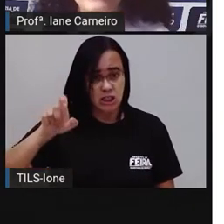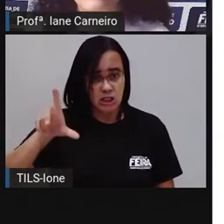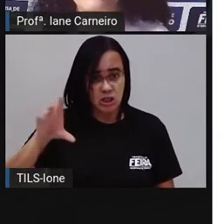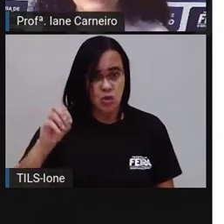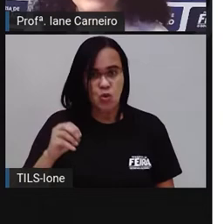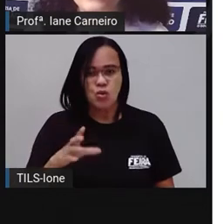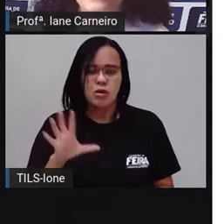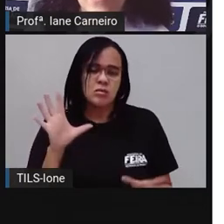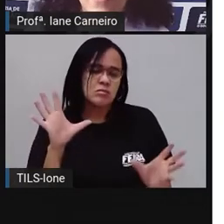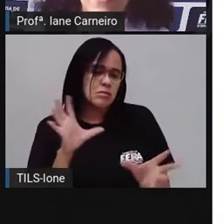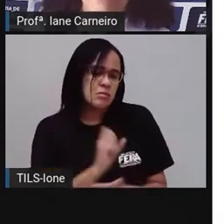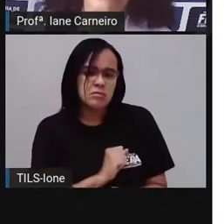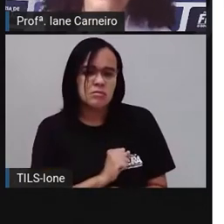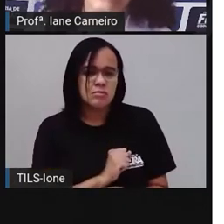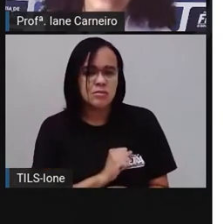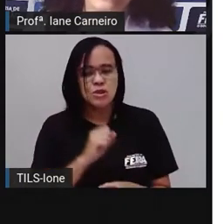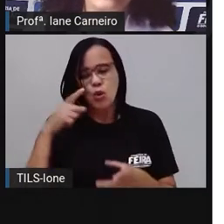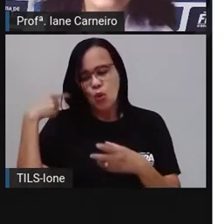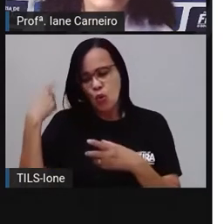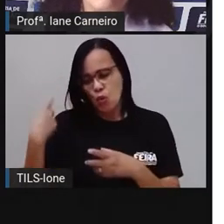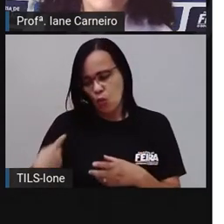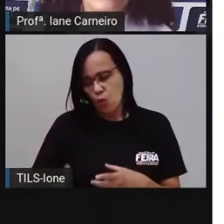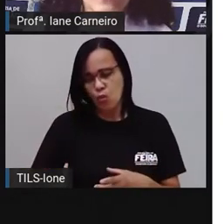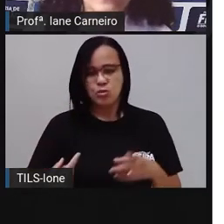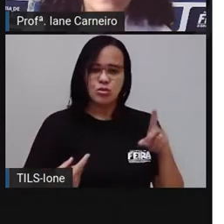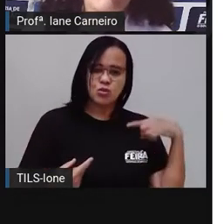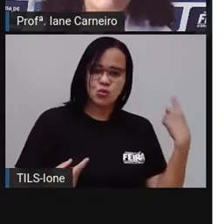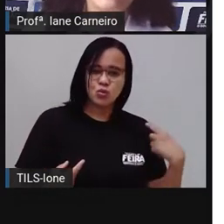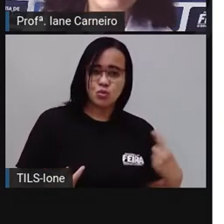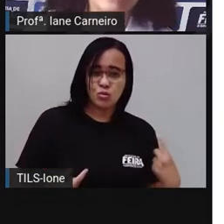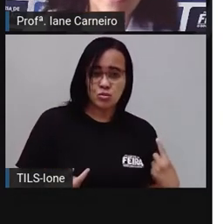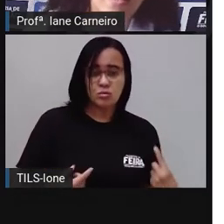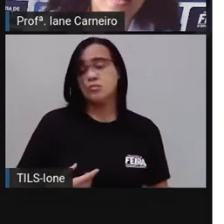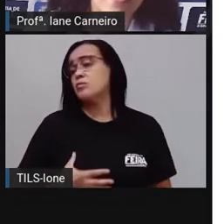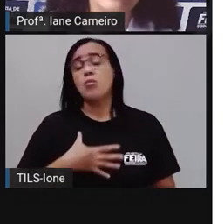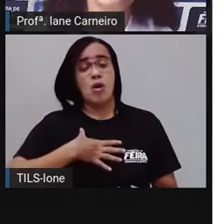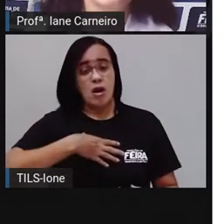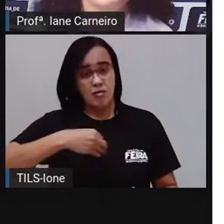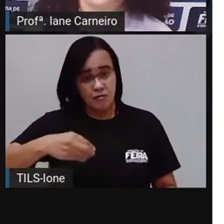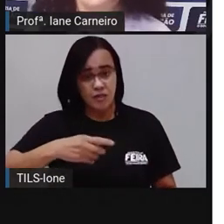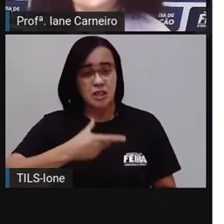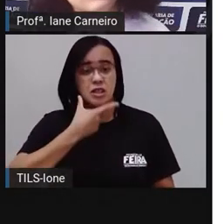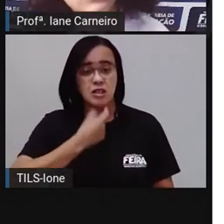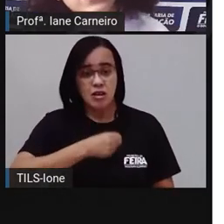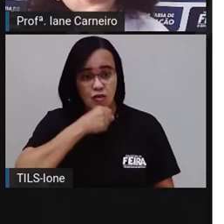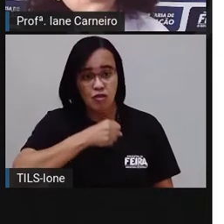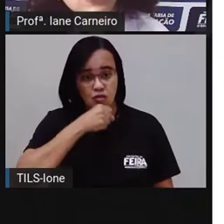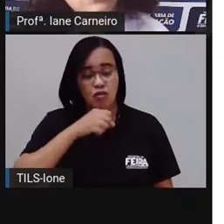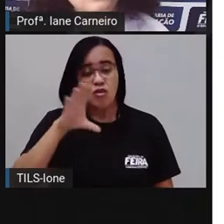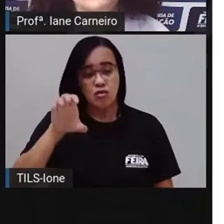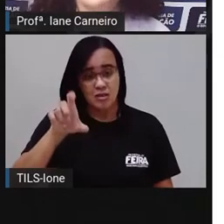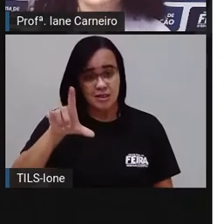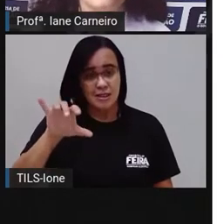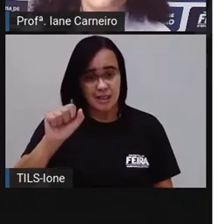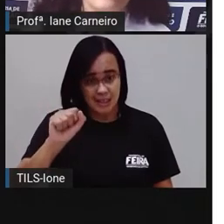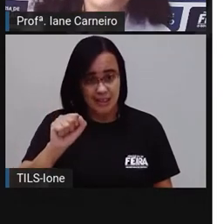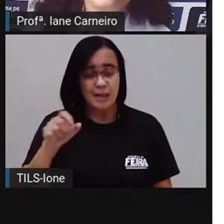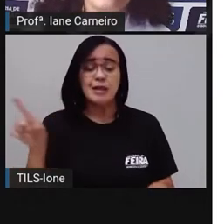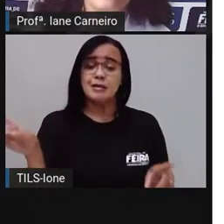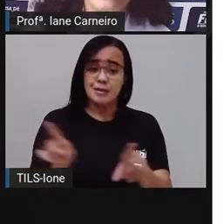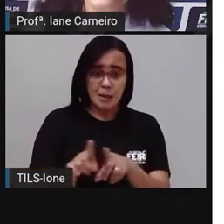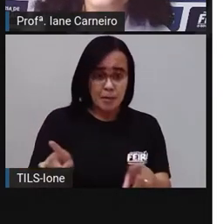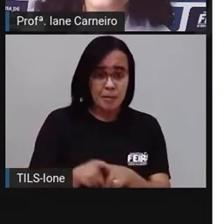filha da avó Célia. E que a filha da avó Célia, a mãe do Ângelo, se